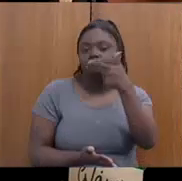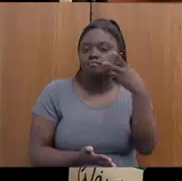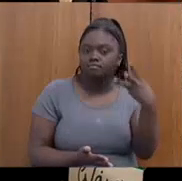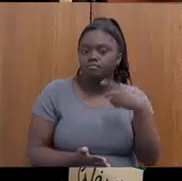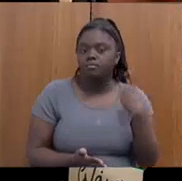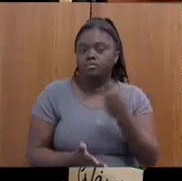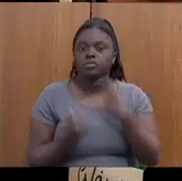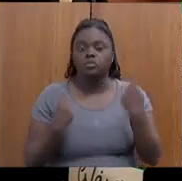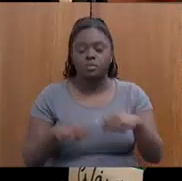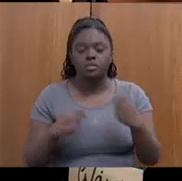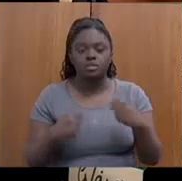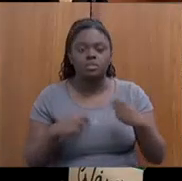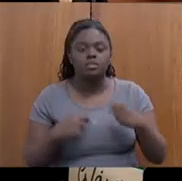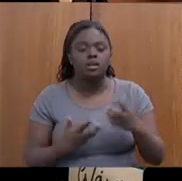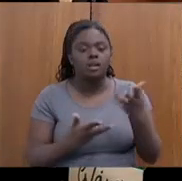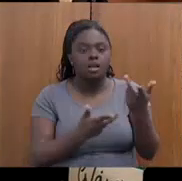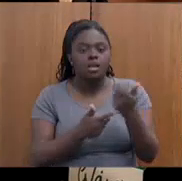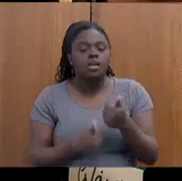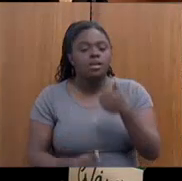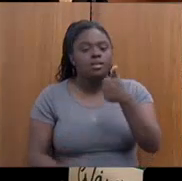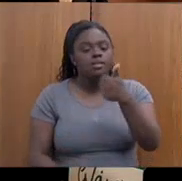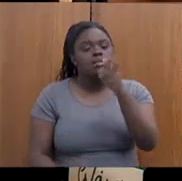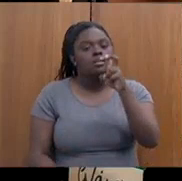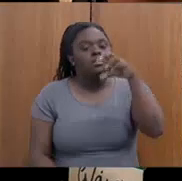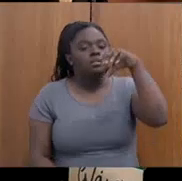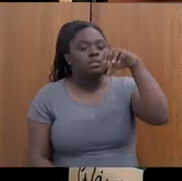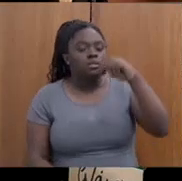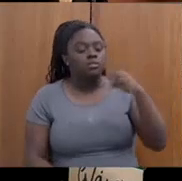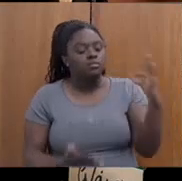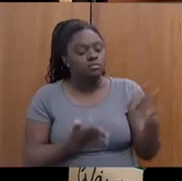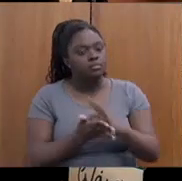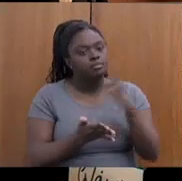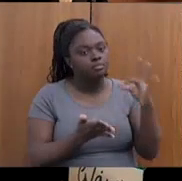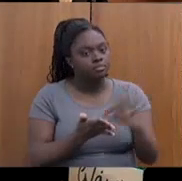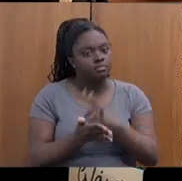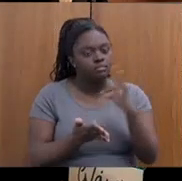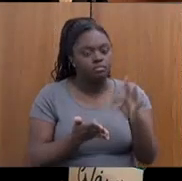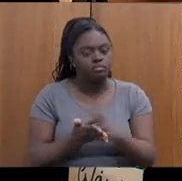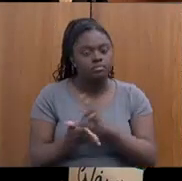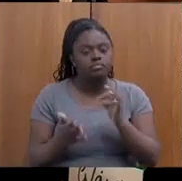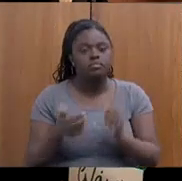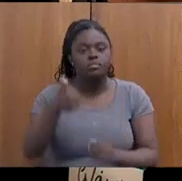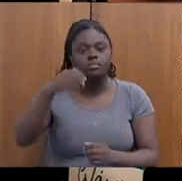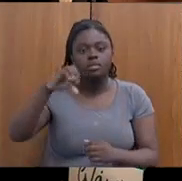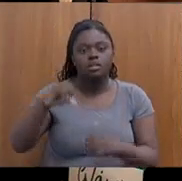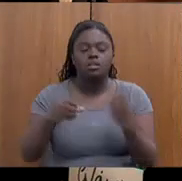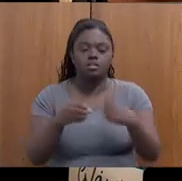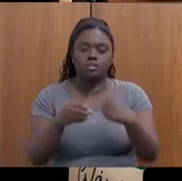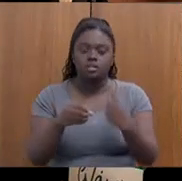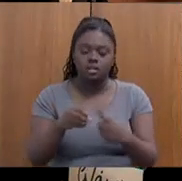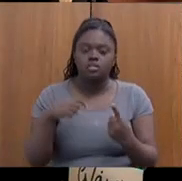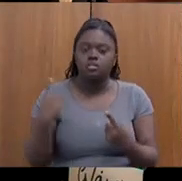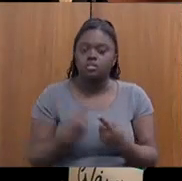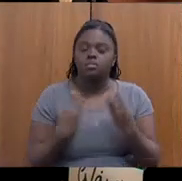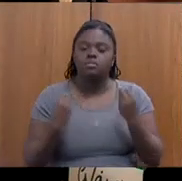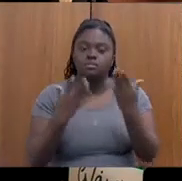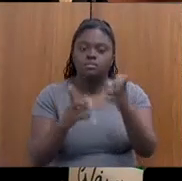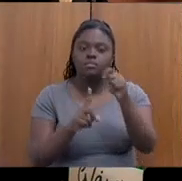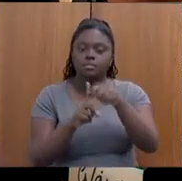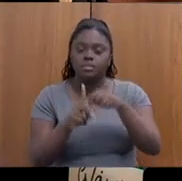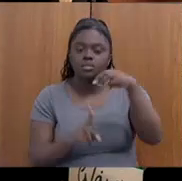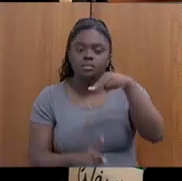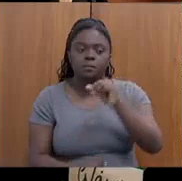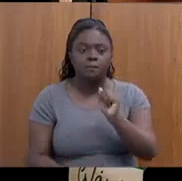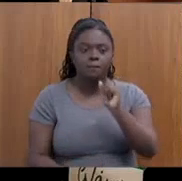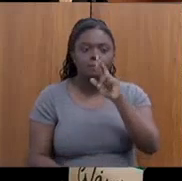isso, tivemos que adquirir 159 máquinas de costura para 19 municípios. E isso nós entregamos em março. E